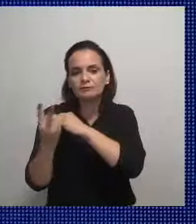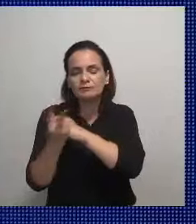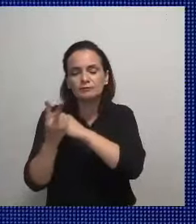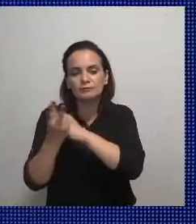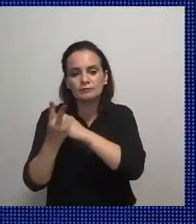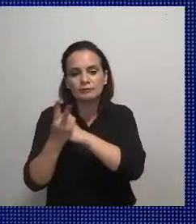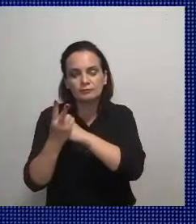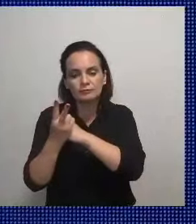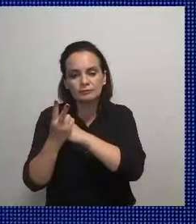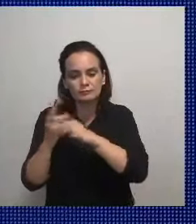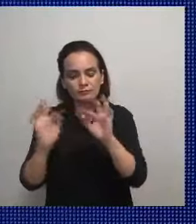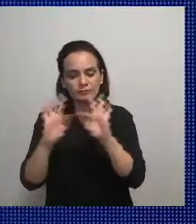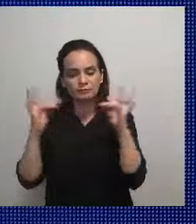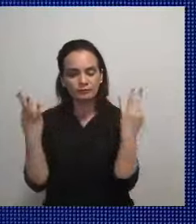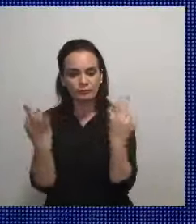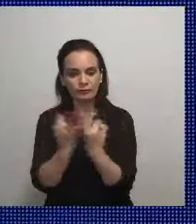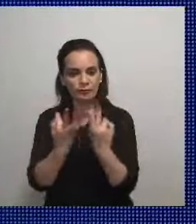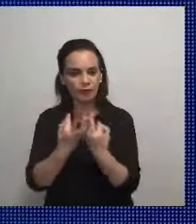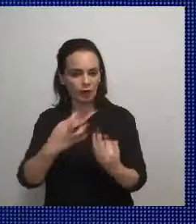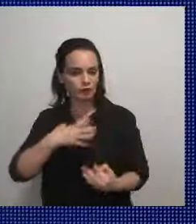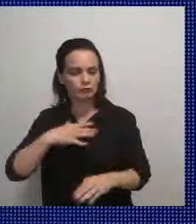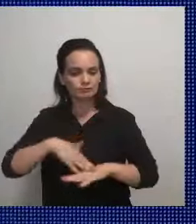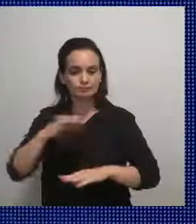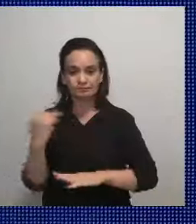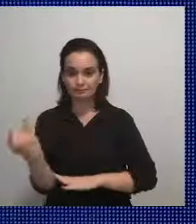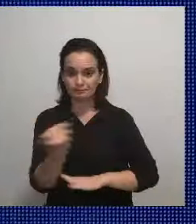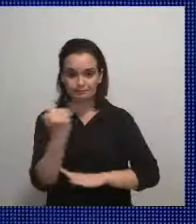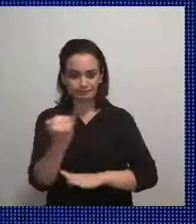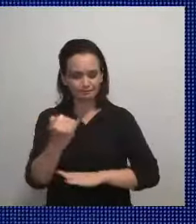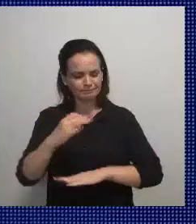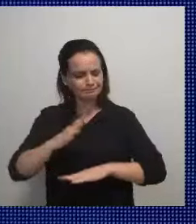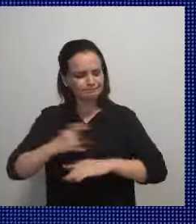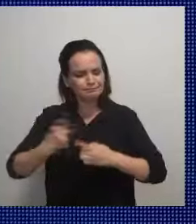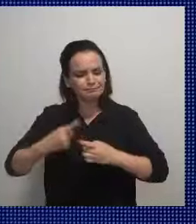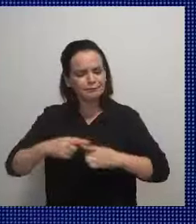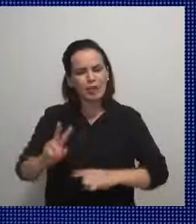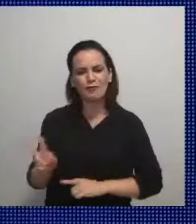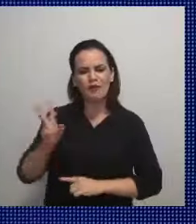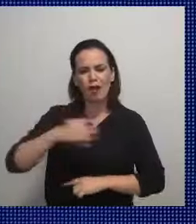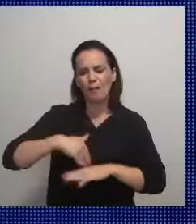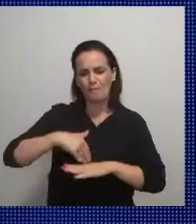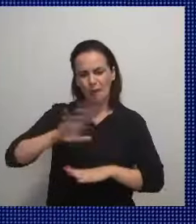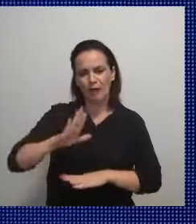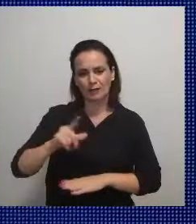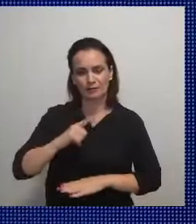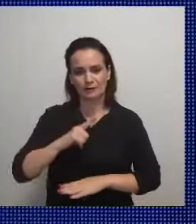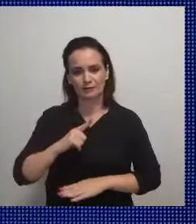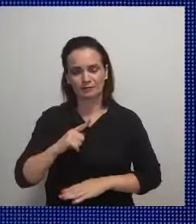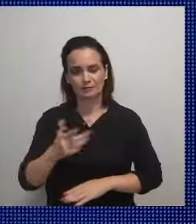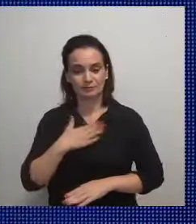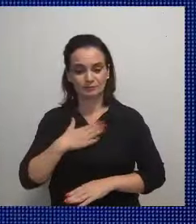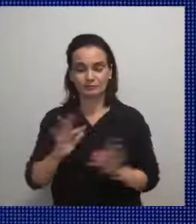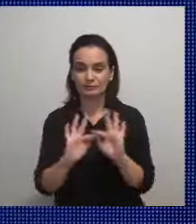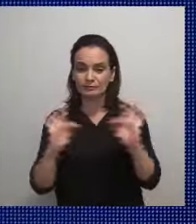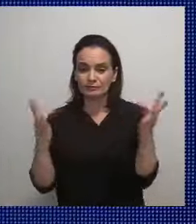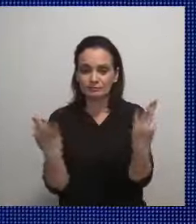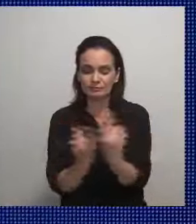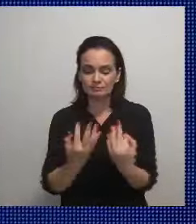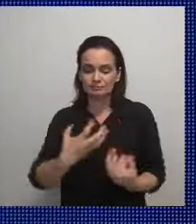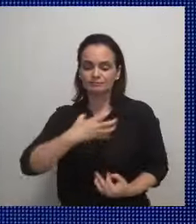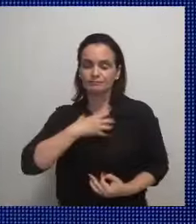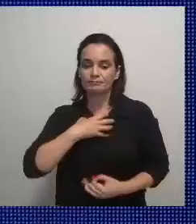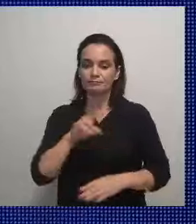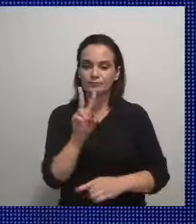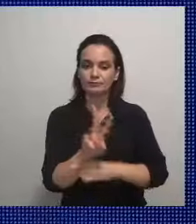da forma mais importante que vocês possam imaginar. É a minha maior riqueza, não tem nada mais importante do que isso. A minha família, a forma que eu cuido da minha